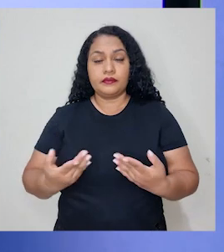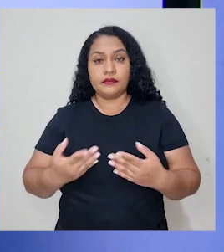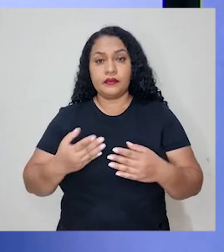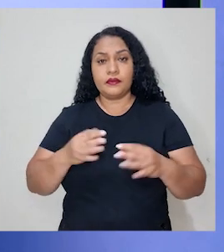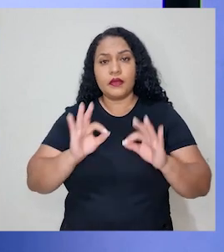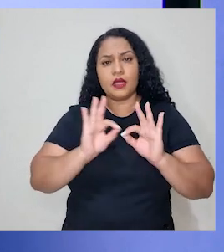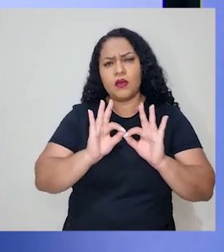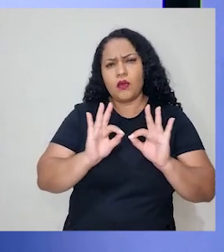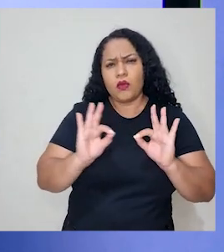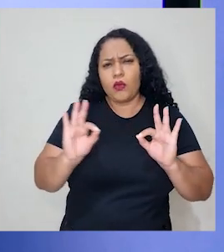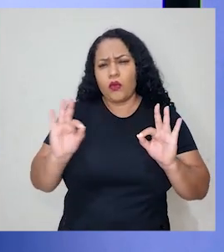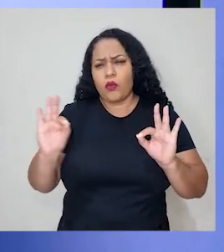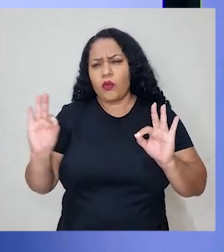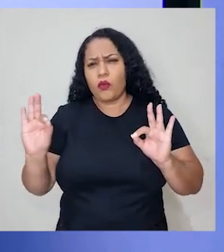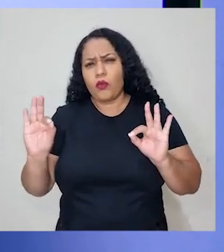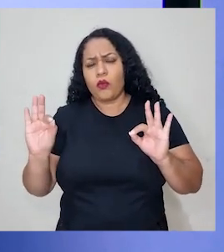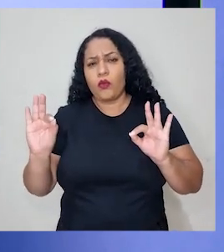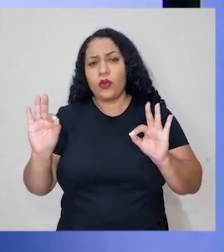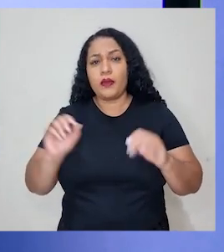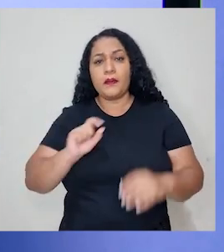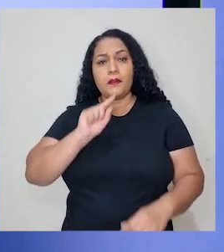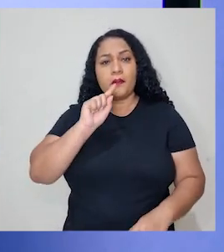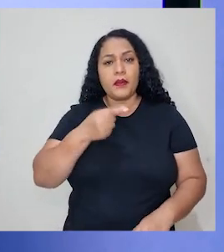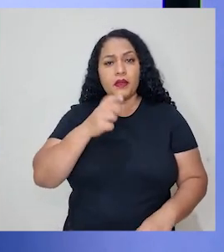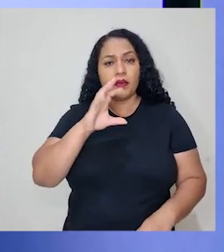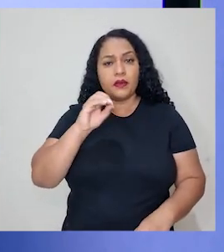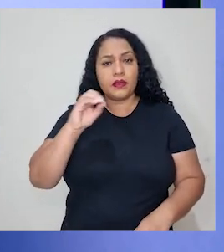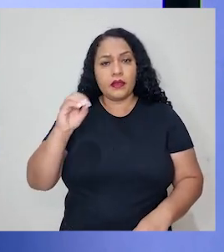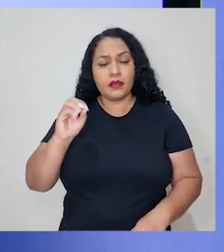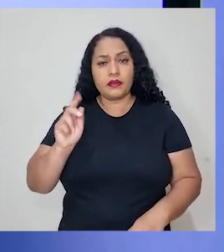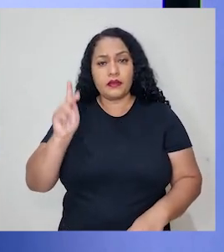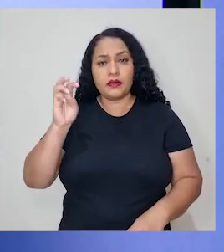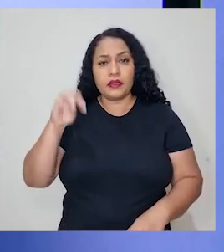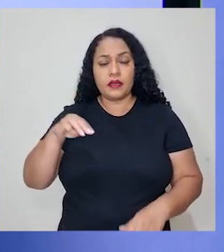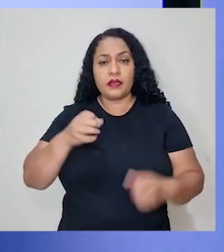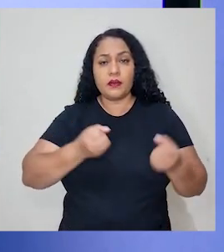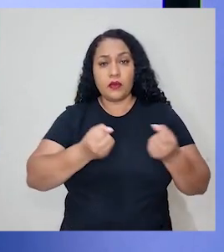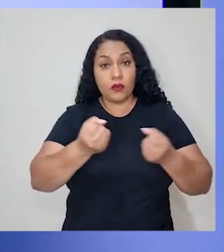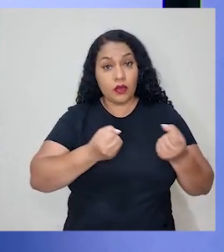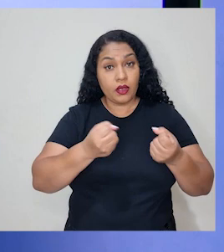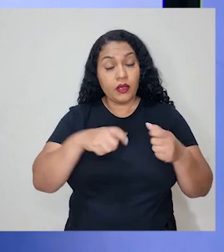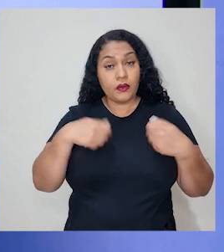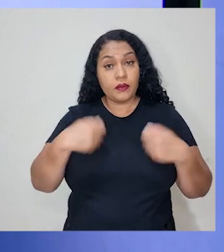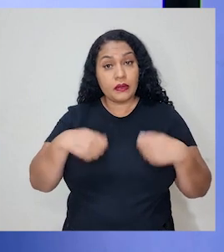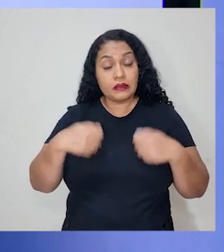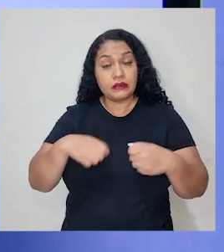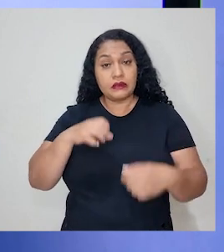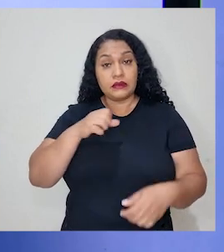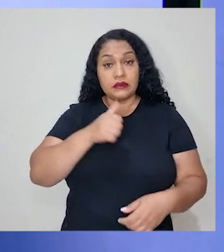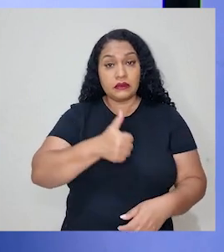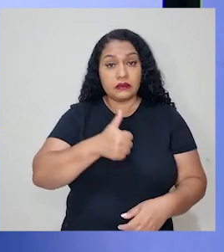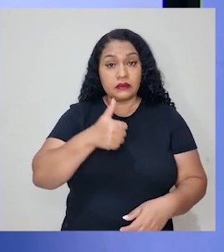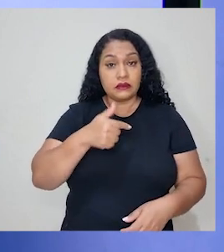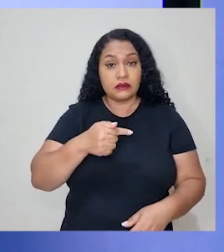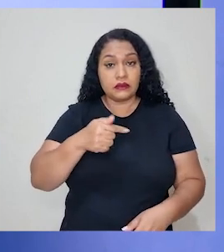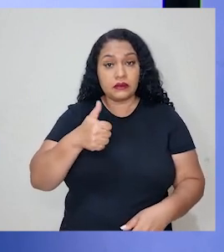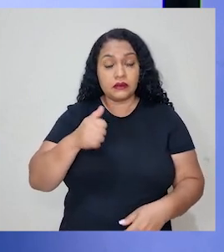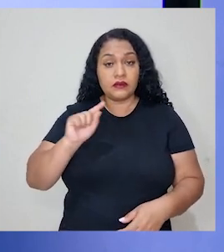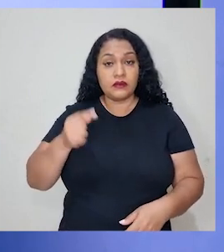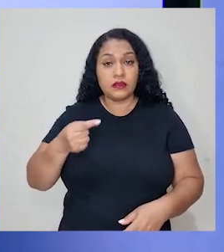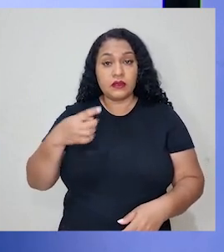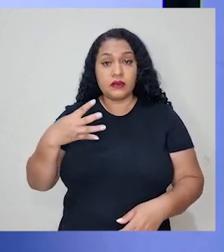percorrer 1.500 quilômetros, este carro precisa de 171,43 litros